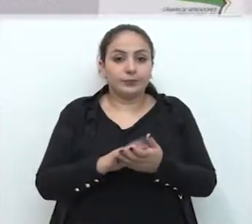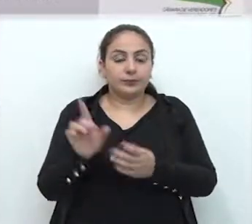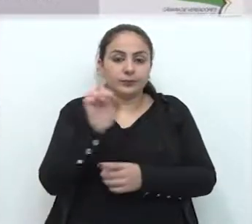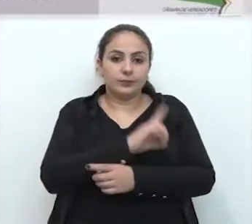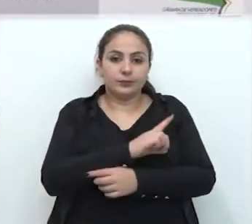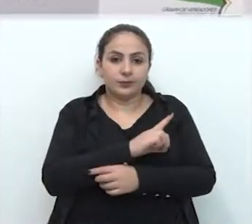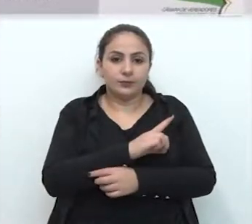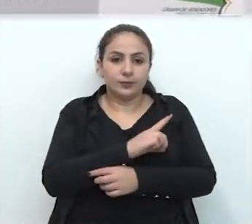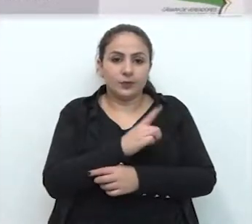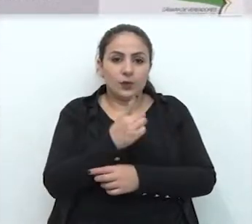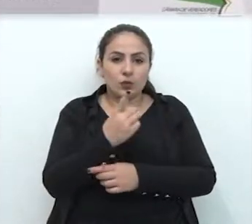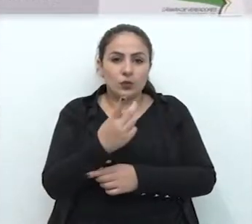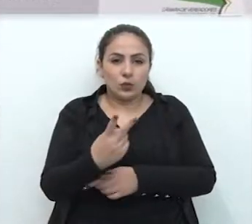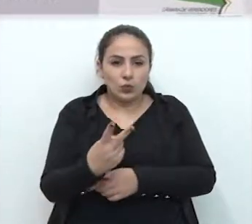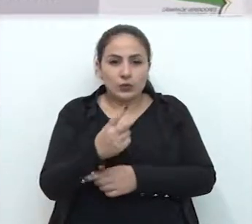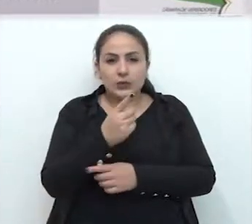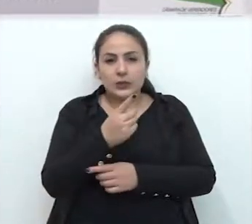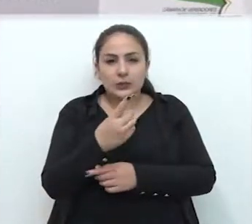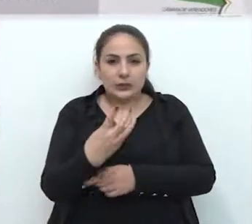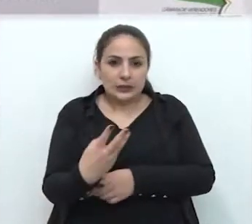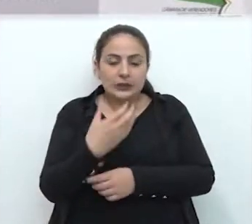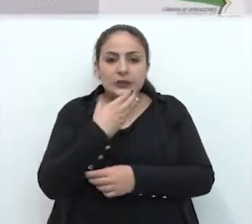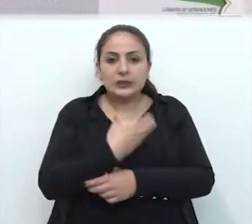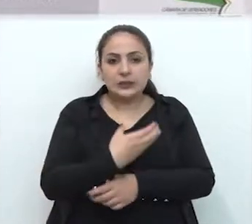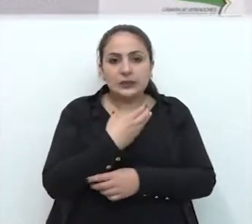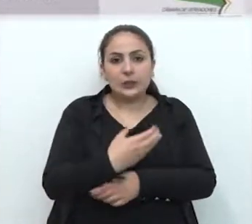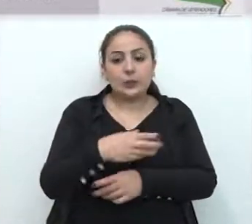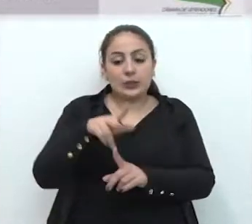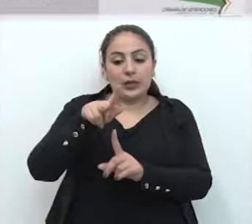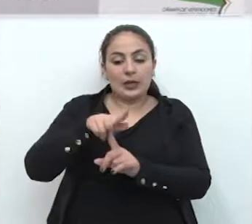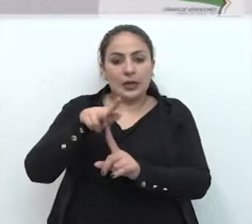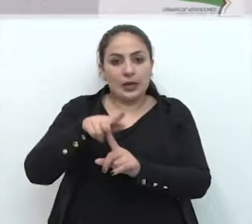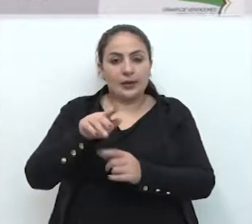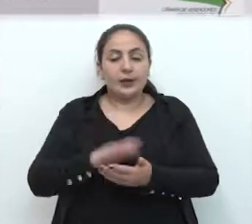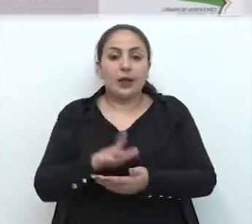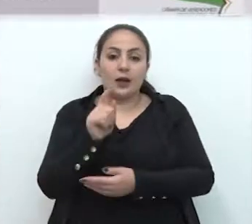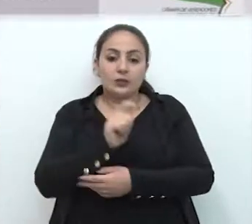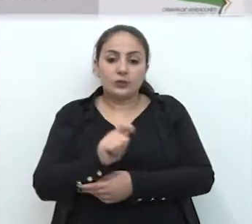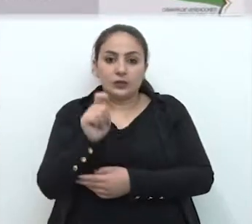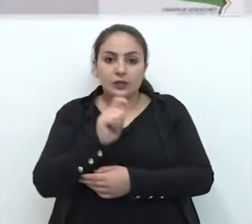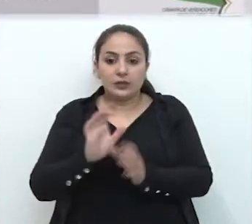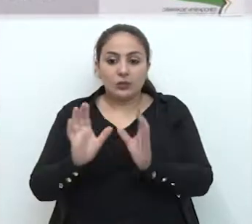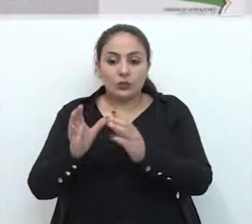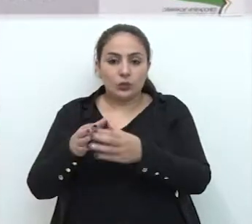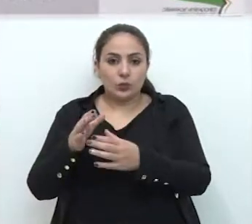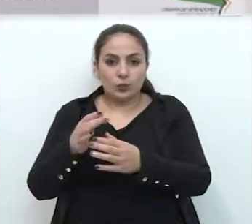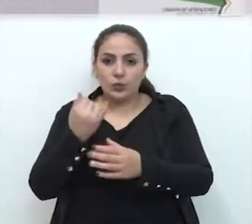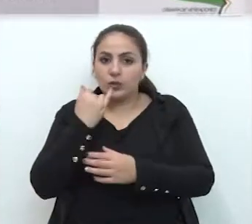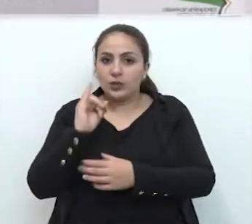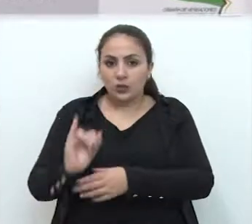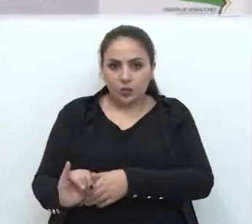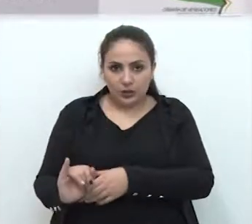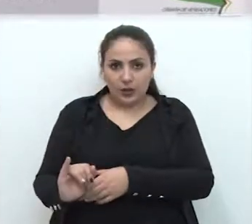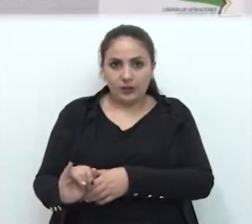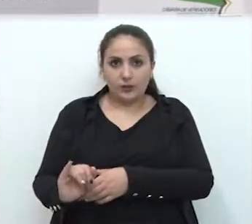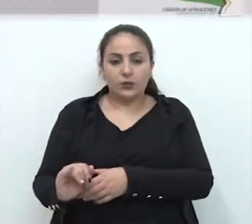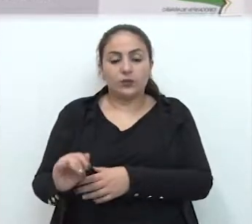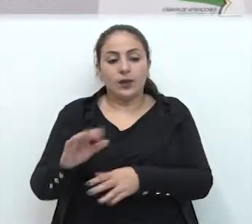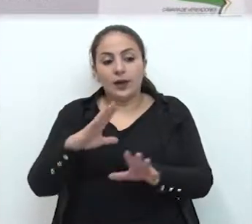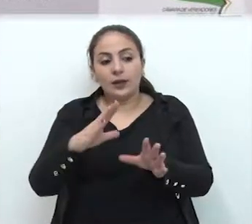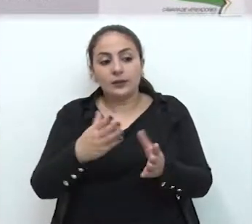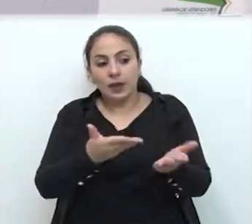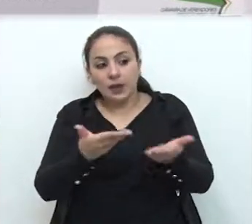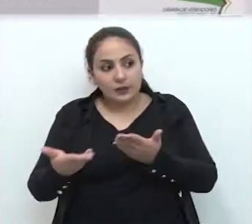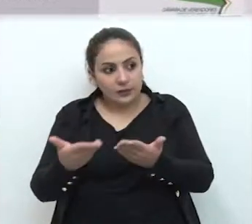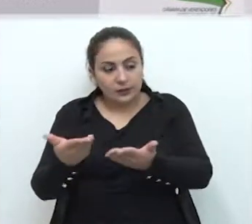no próximo dia 2 e 3 de dezembro, na Gare, a Associação de Colorados vai estar fazendo esse grande recolhimento